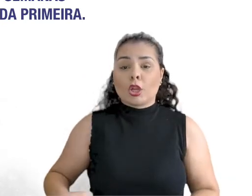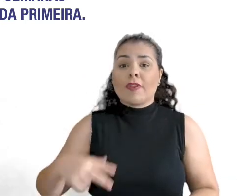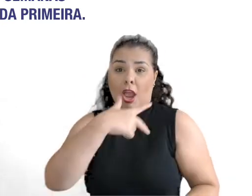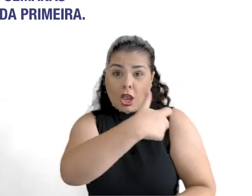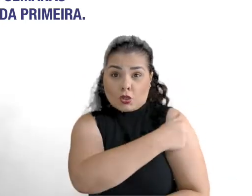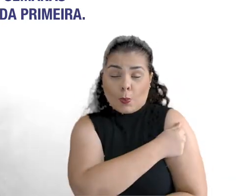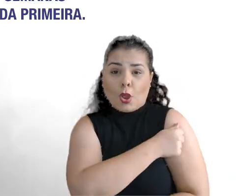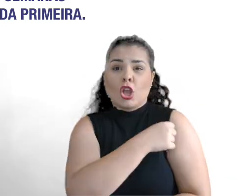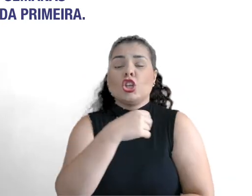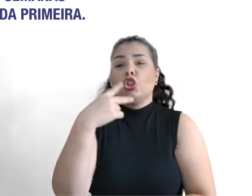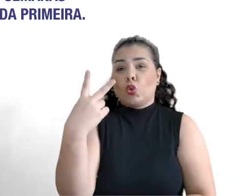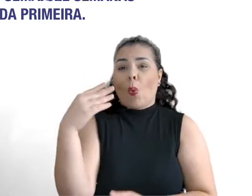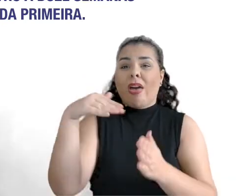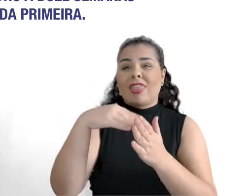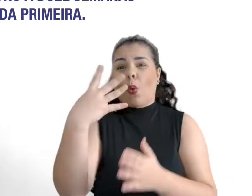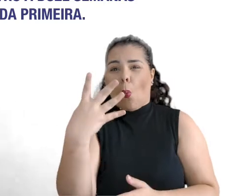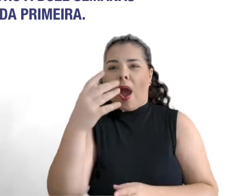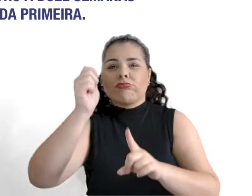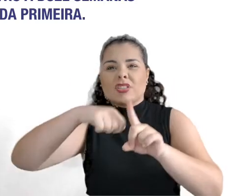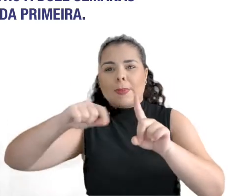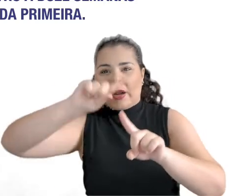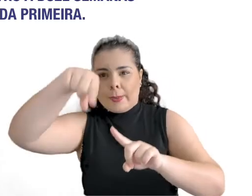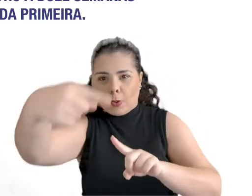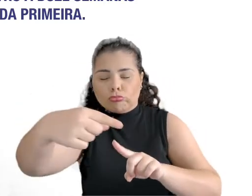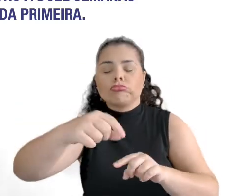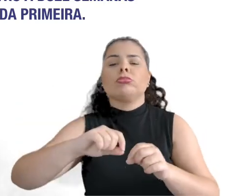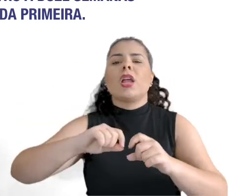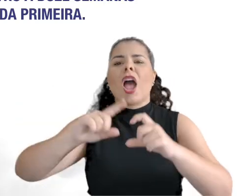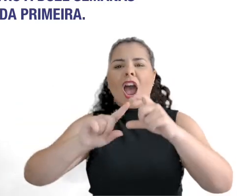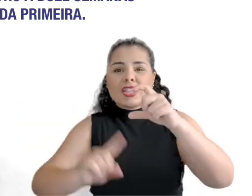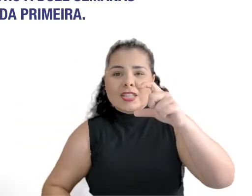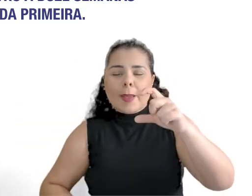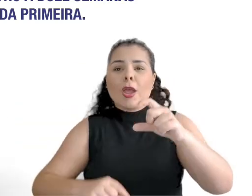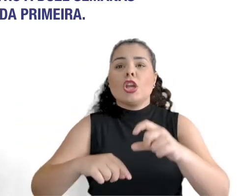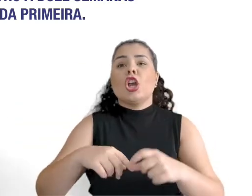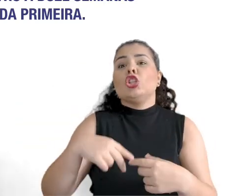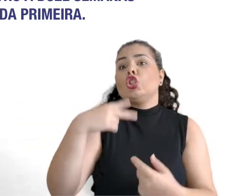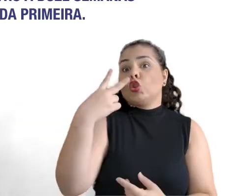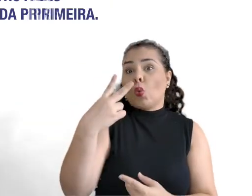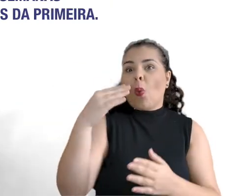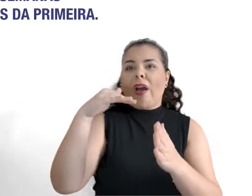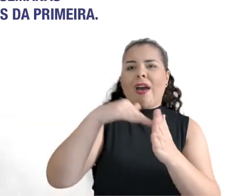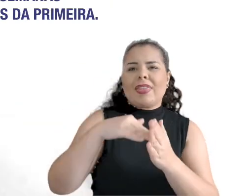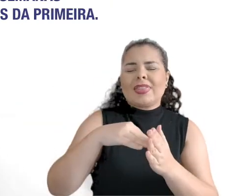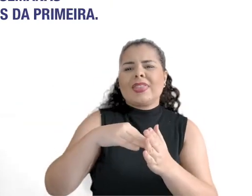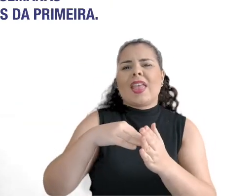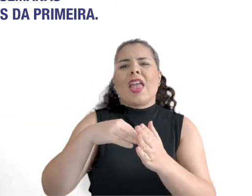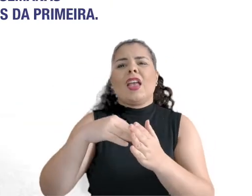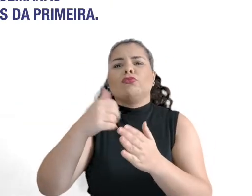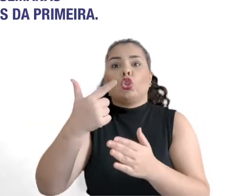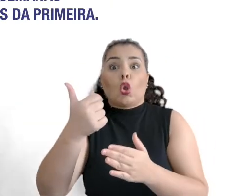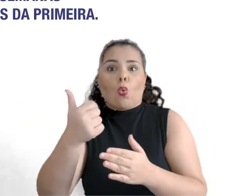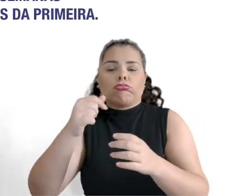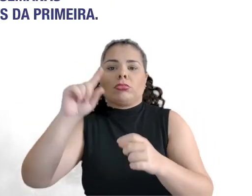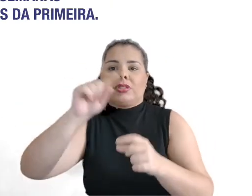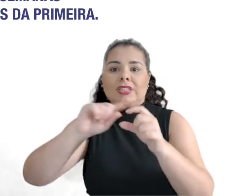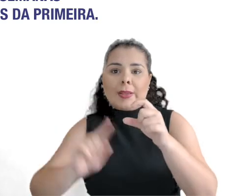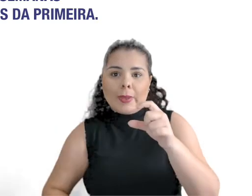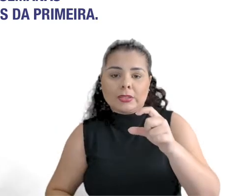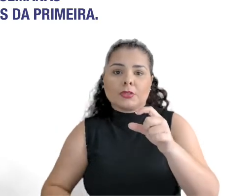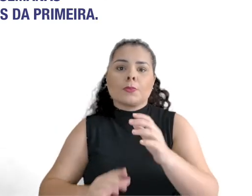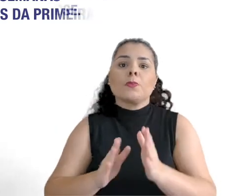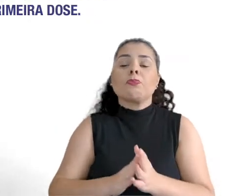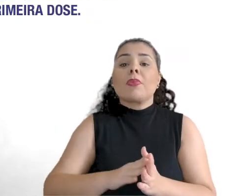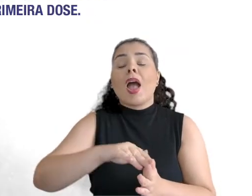de duas a quatro semanas depois da primeira. AstraZeneca, segunda injeção de quatro a doze semanas depois da primeira. Pfizer, segunda injeção doze